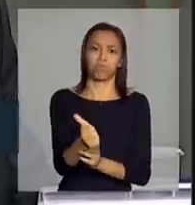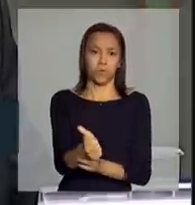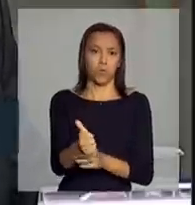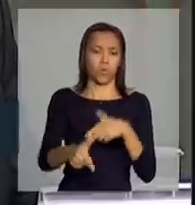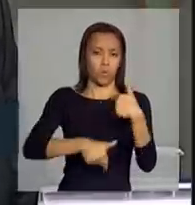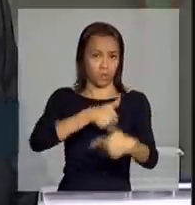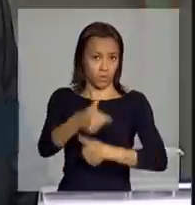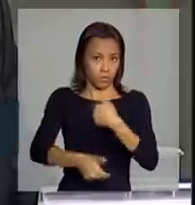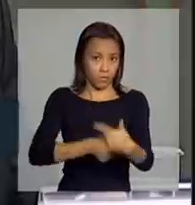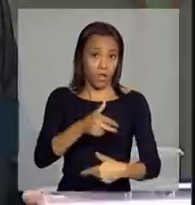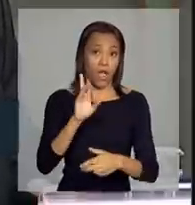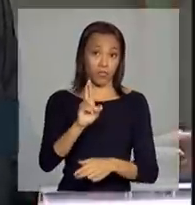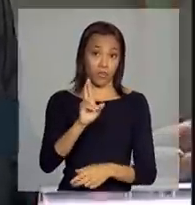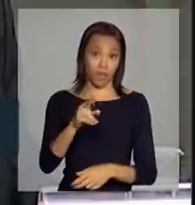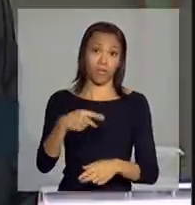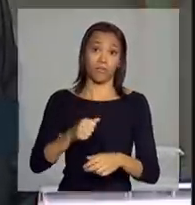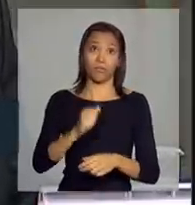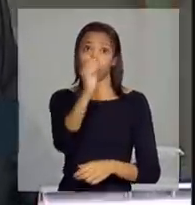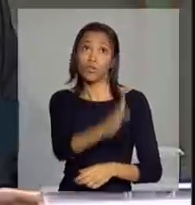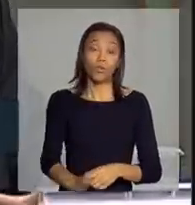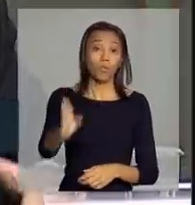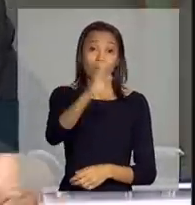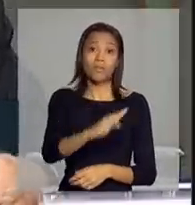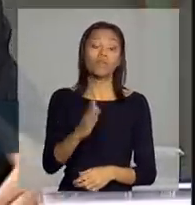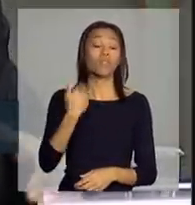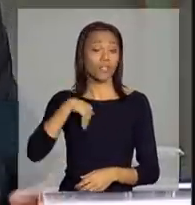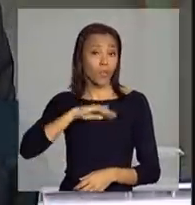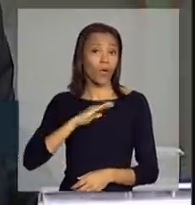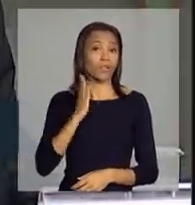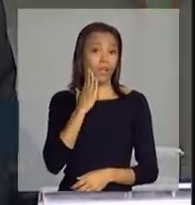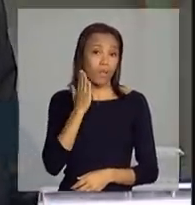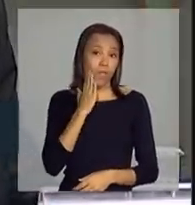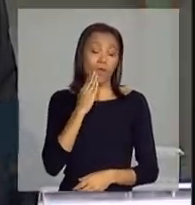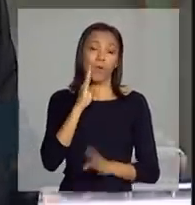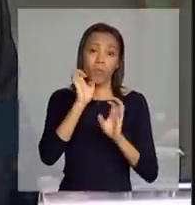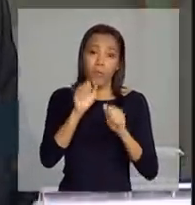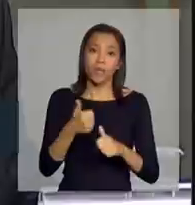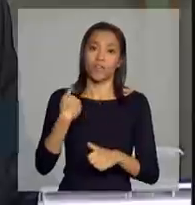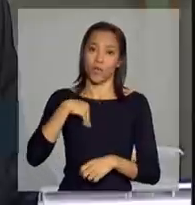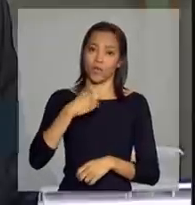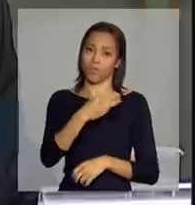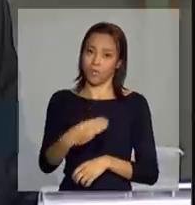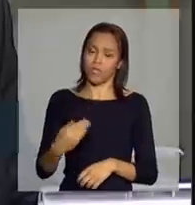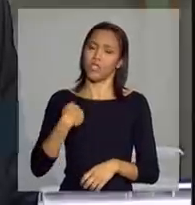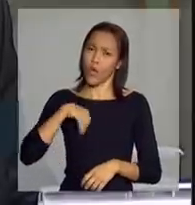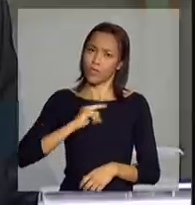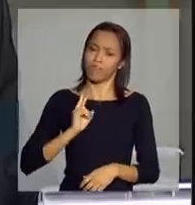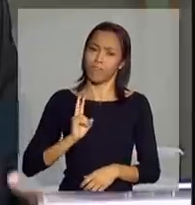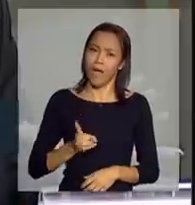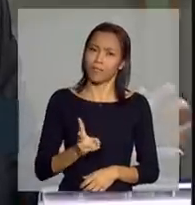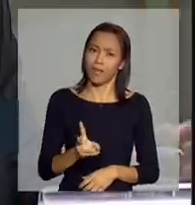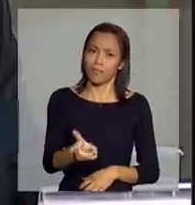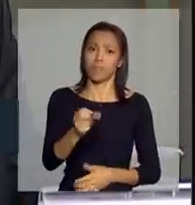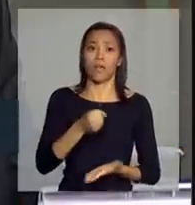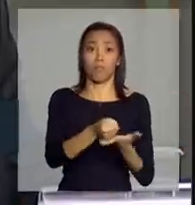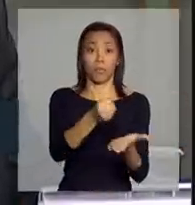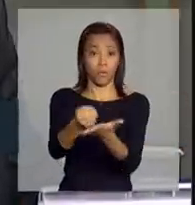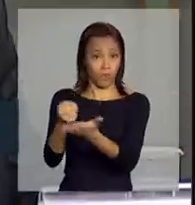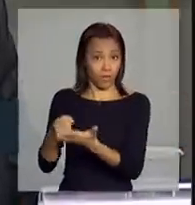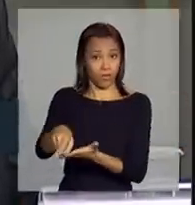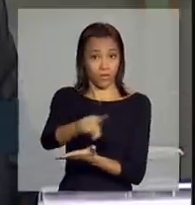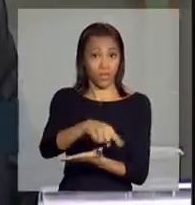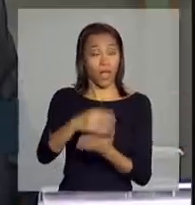no cenário nacional, e tem que ter esse reconhecimento por nós enquanto ministério. Então, nós queremos ser cada vez mais presentes e agradecer